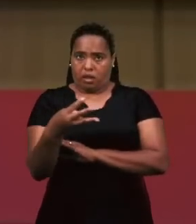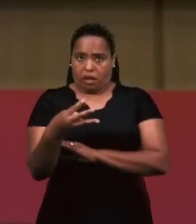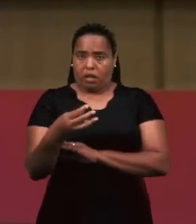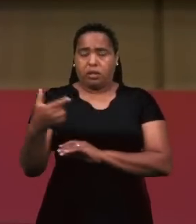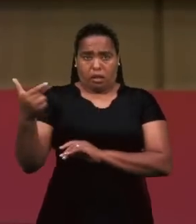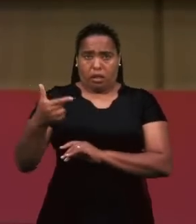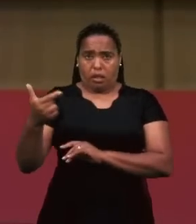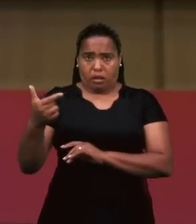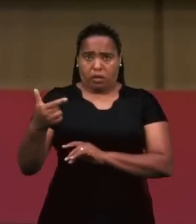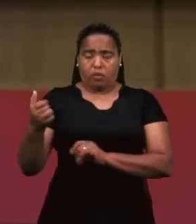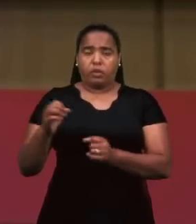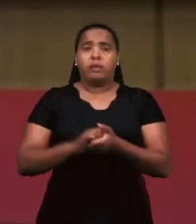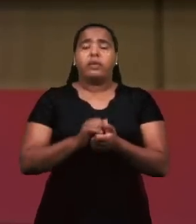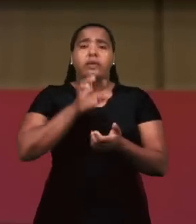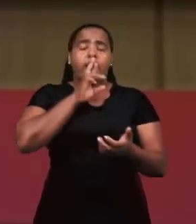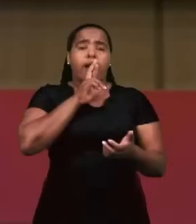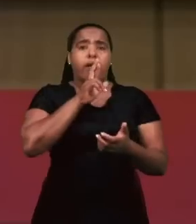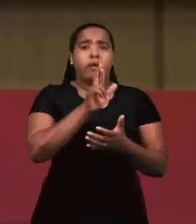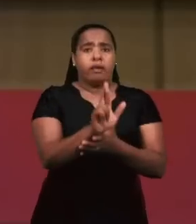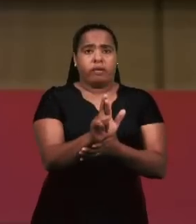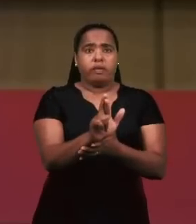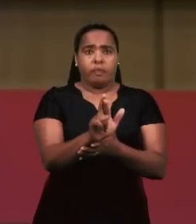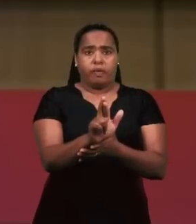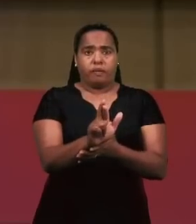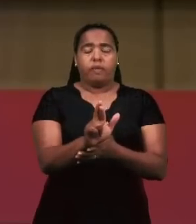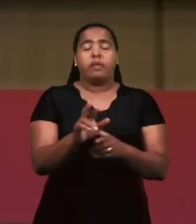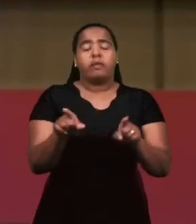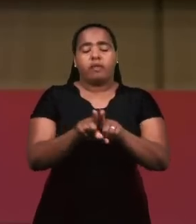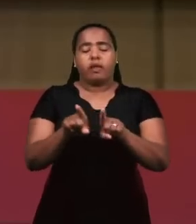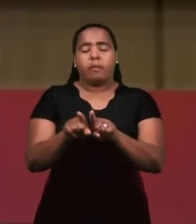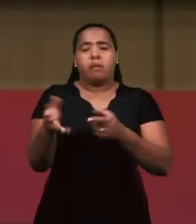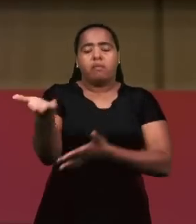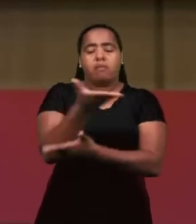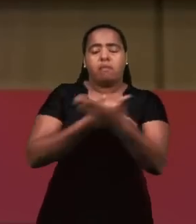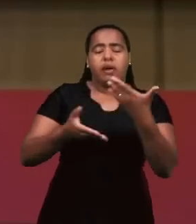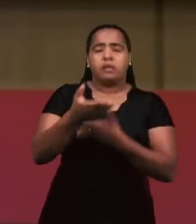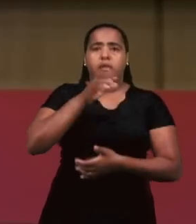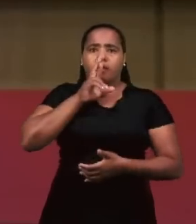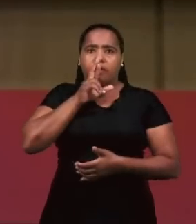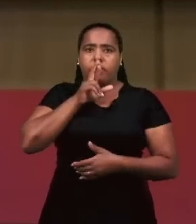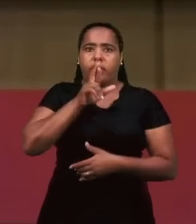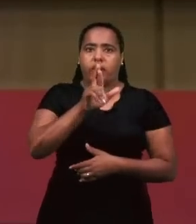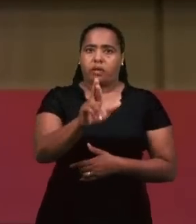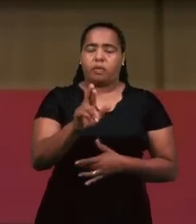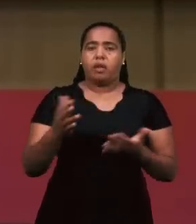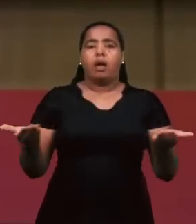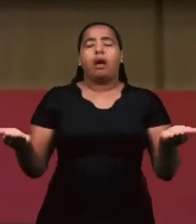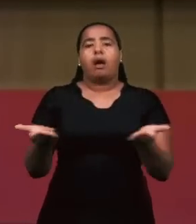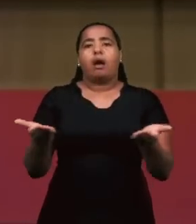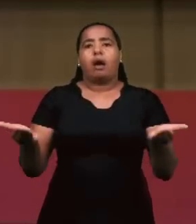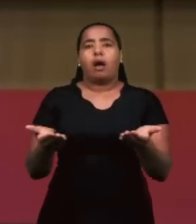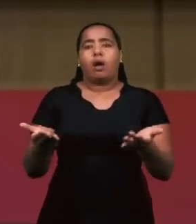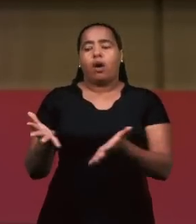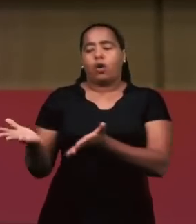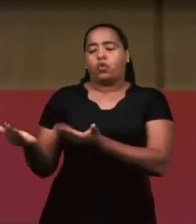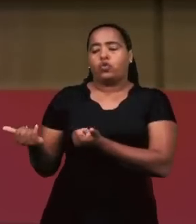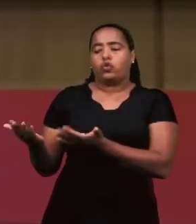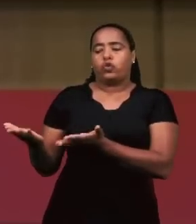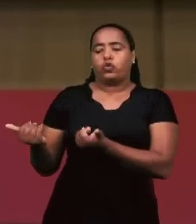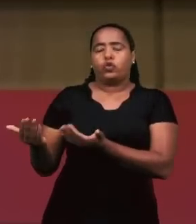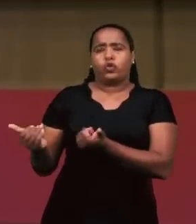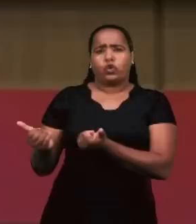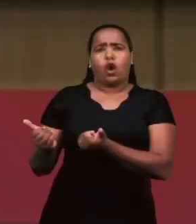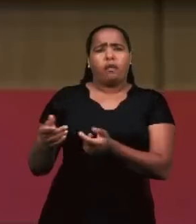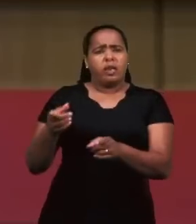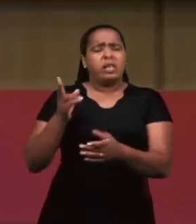nossa pergunta. E para participar dessa resposta, nós vamos ter aqui o nosso jovem muito frequente aos nossos